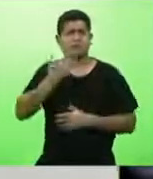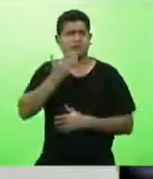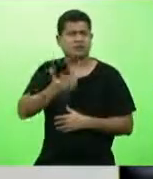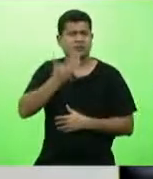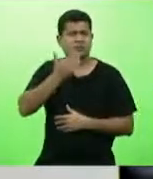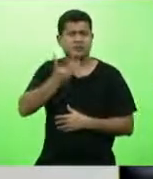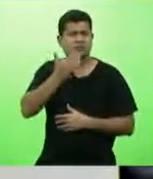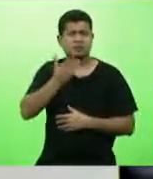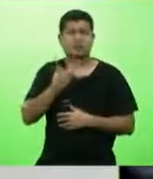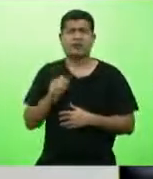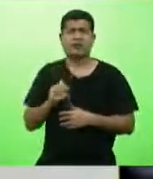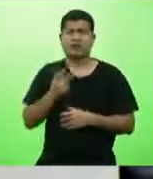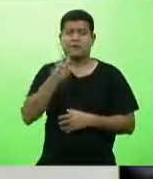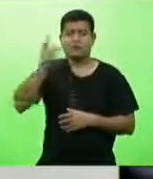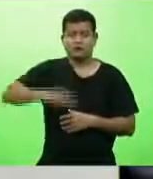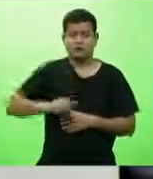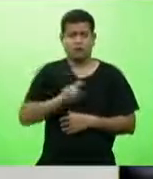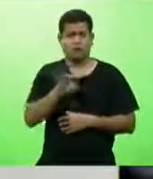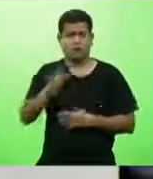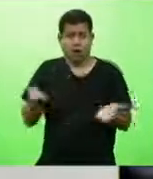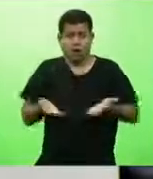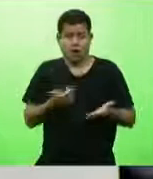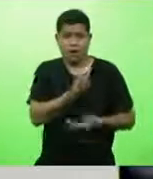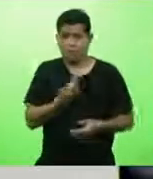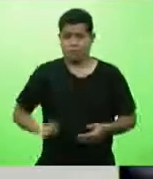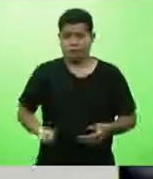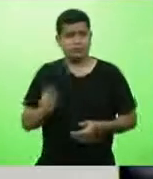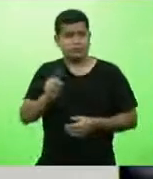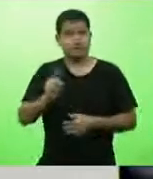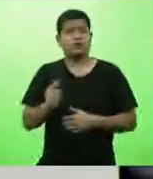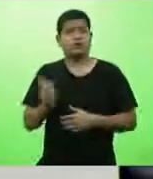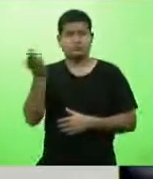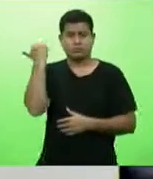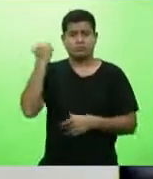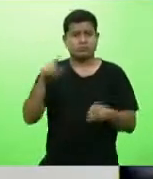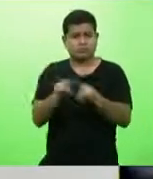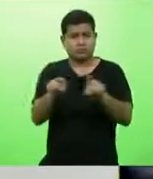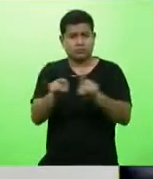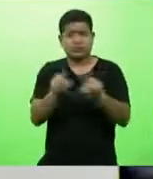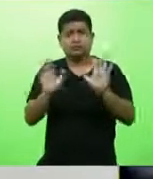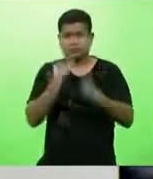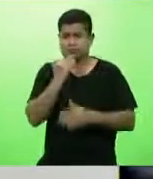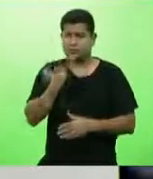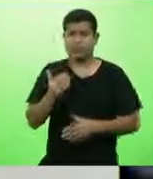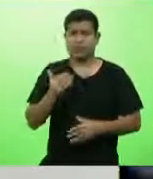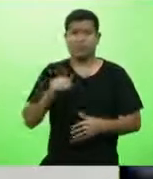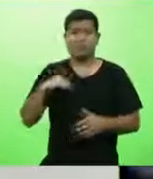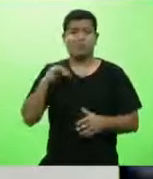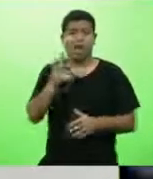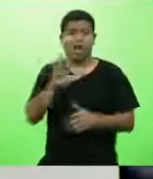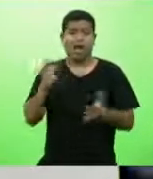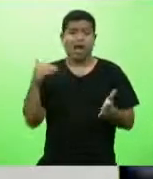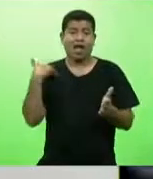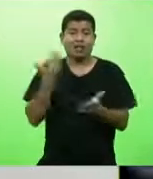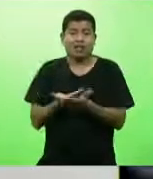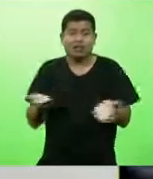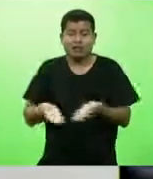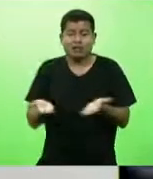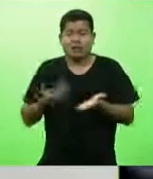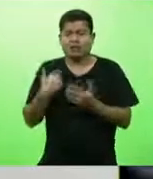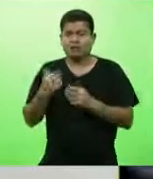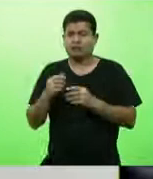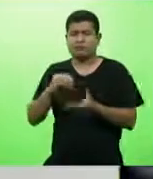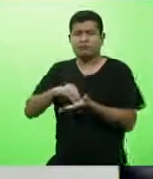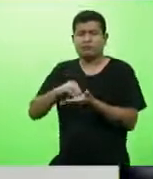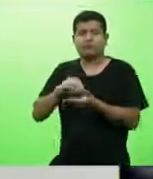mas já em governos anteriores e que até o momento ainda não se tratou com a devida atenção e